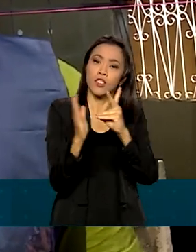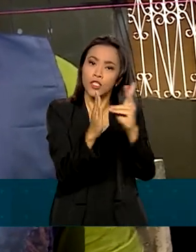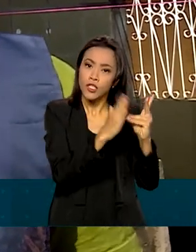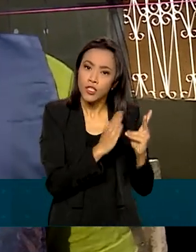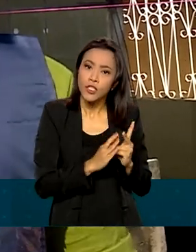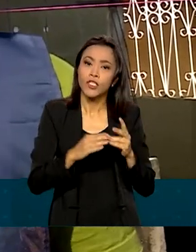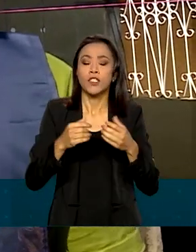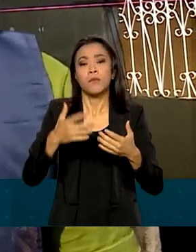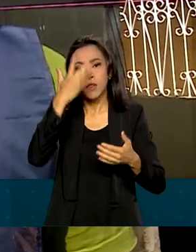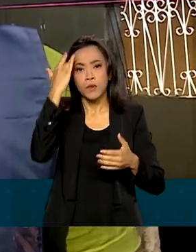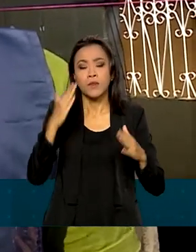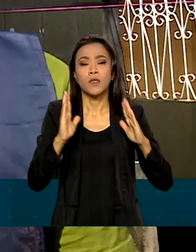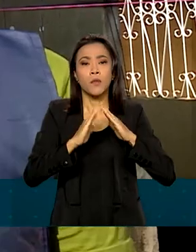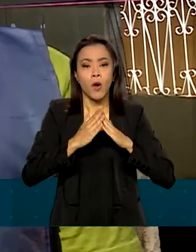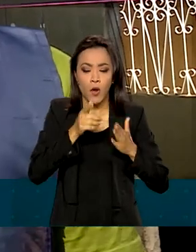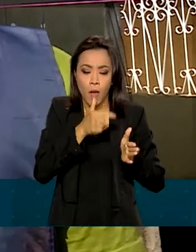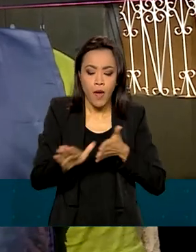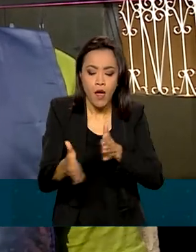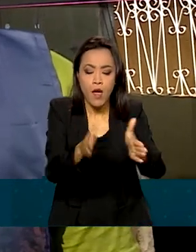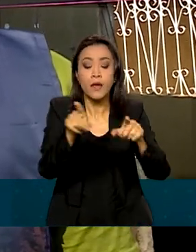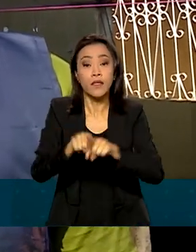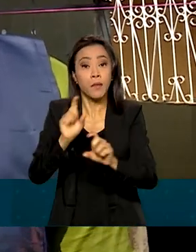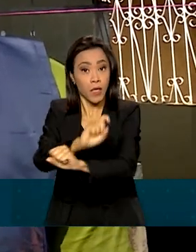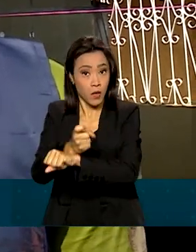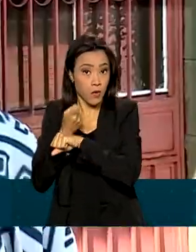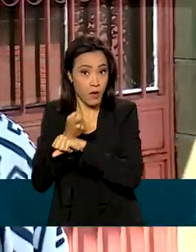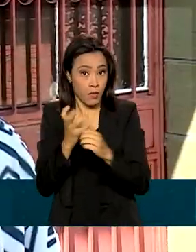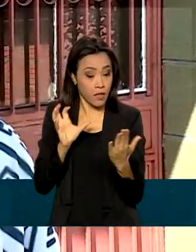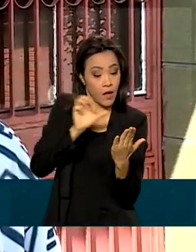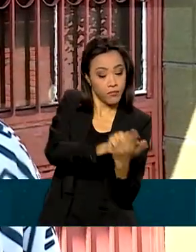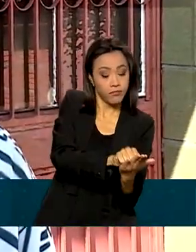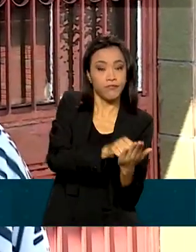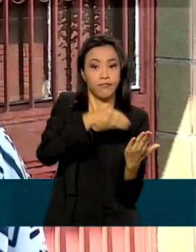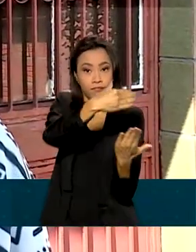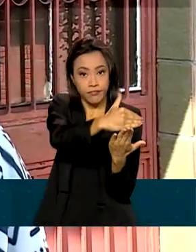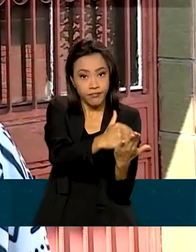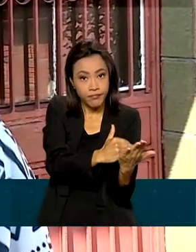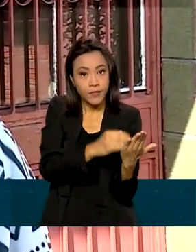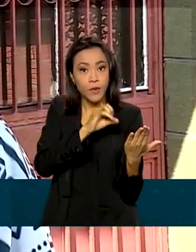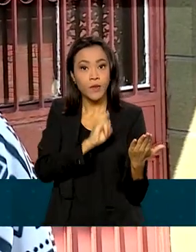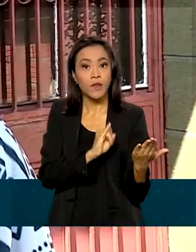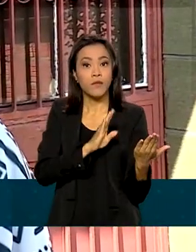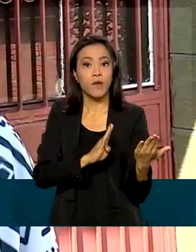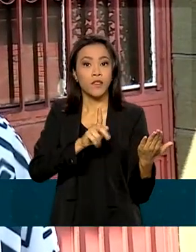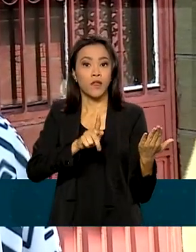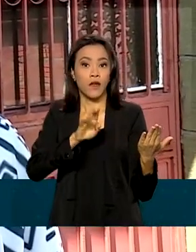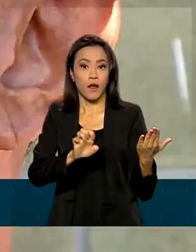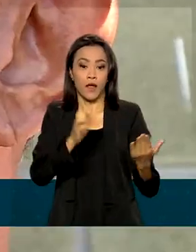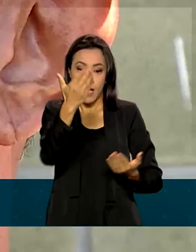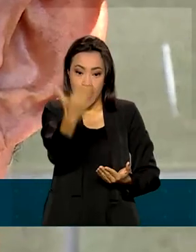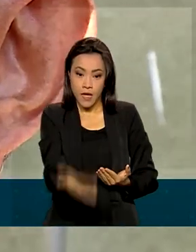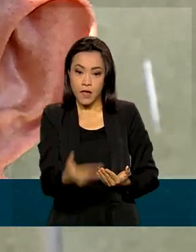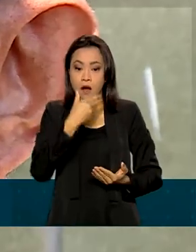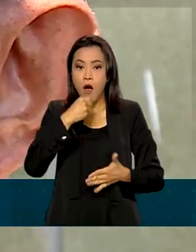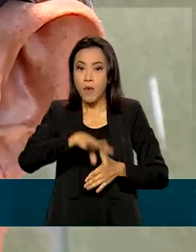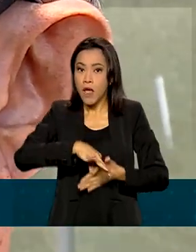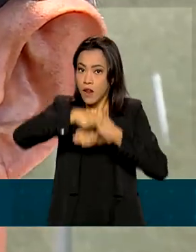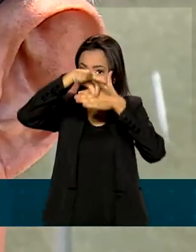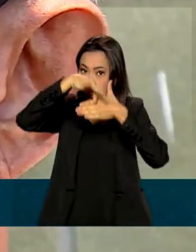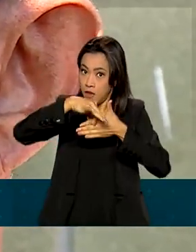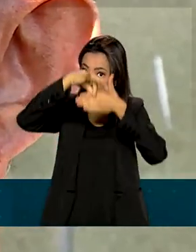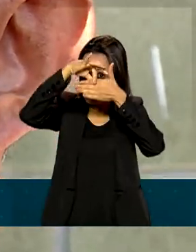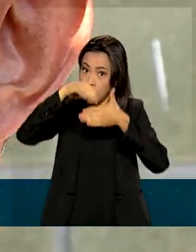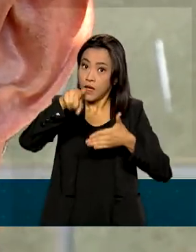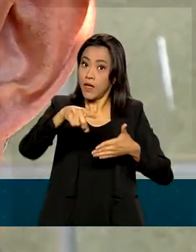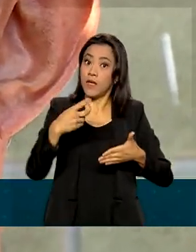ribeirinhas, para que eles apareçam também nesse retrato do censo. Para o líder do quilombo, Cássio Fonseca, a expectativa é de que